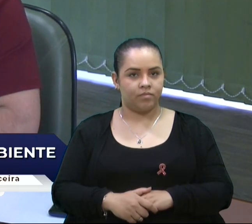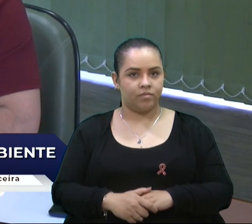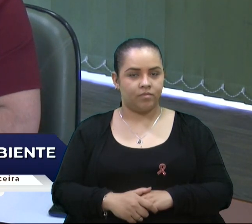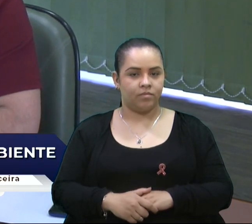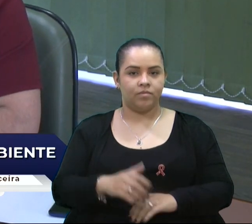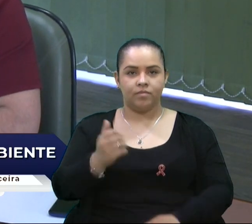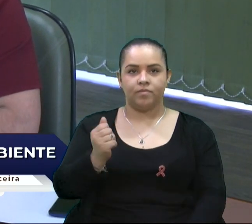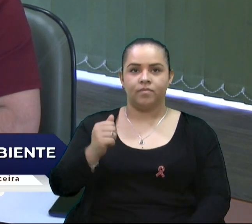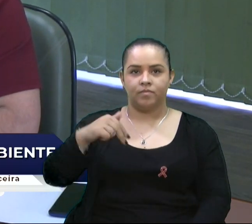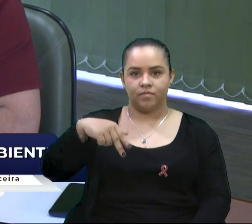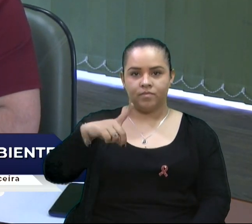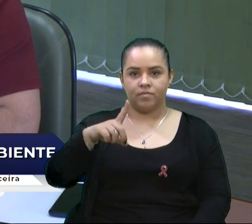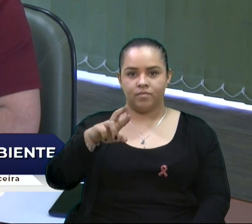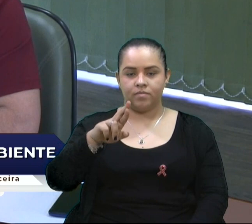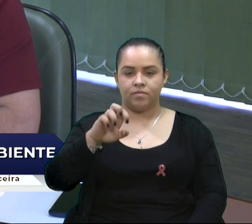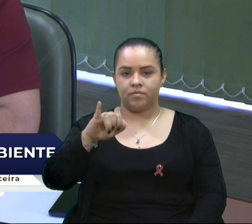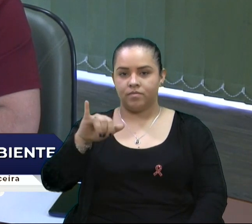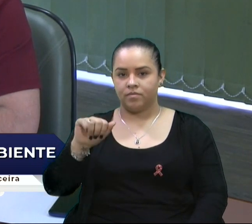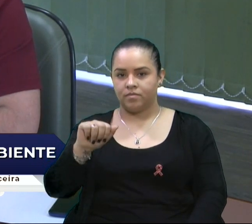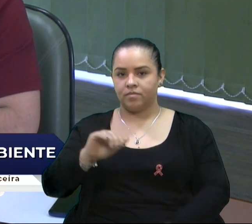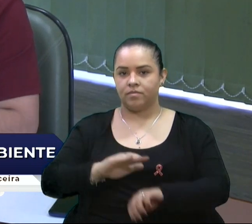Andréia, tem alguma colocação?